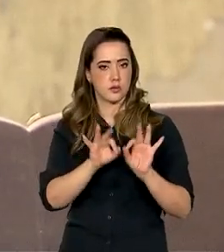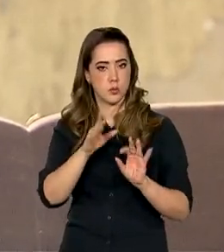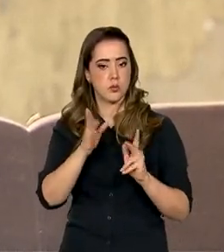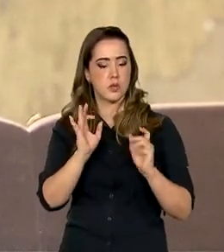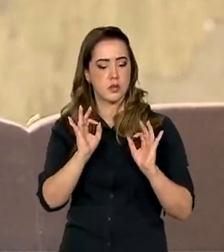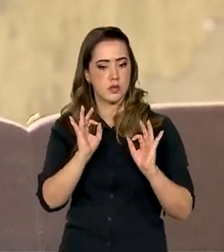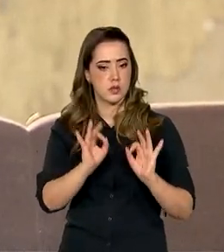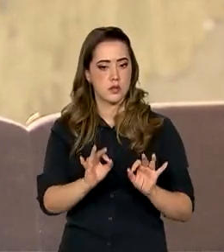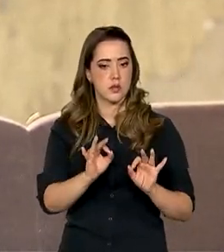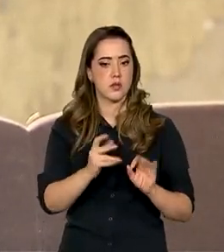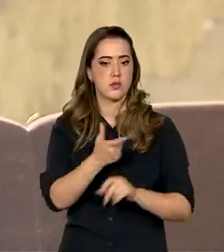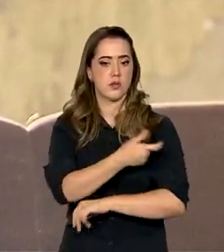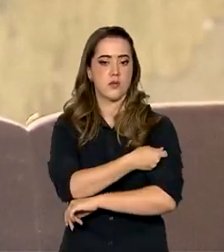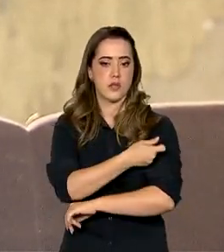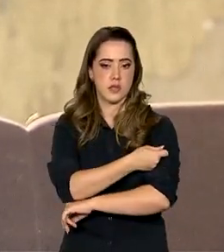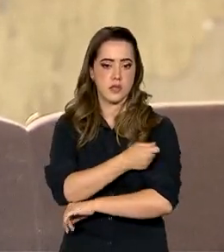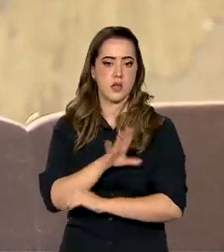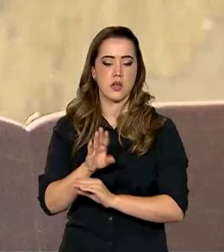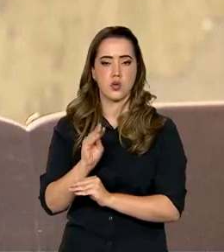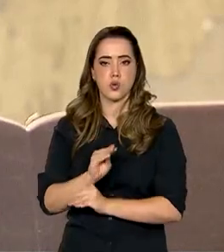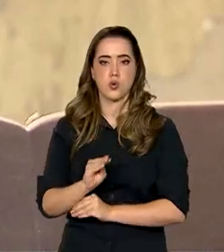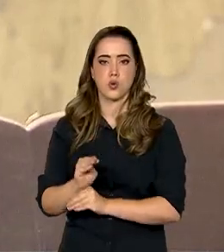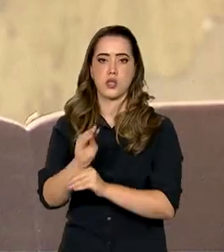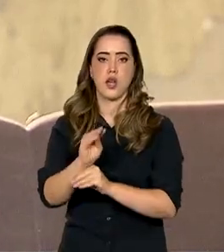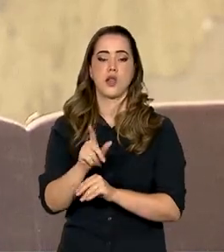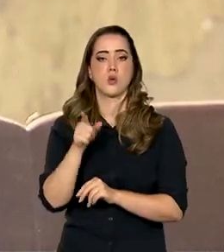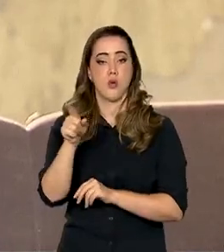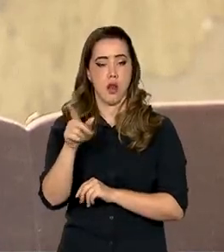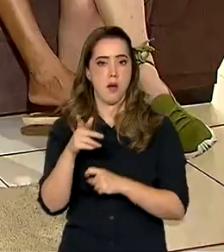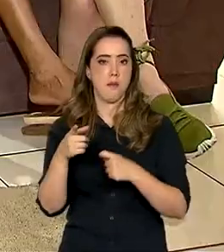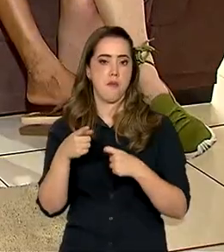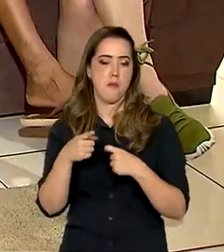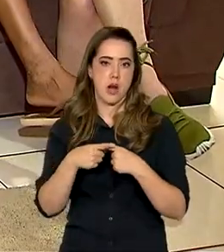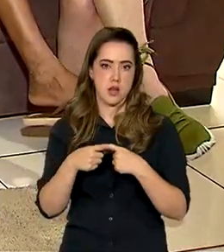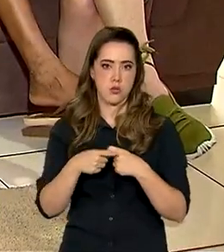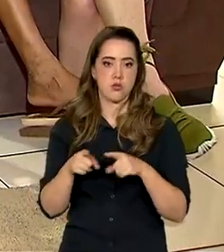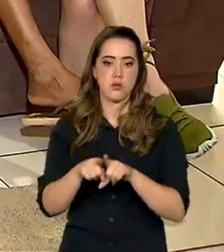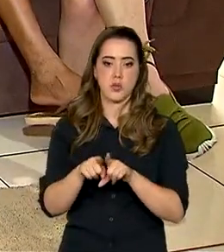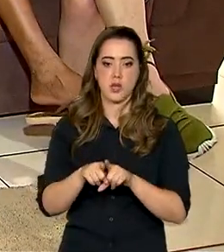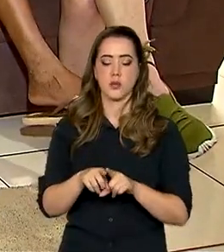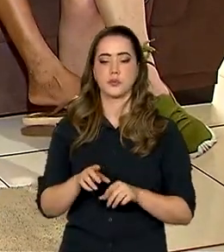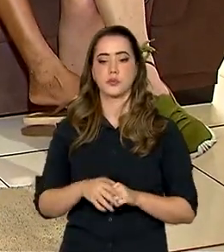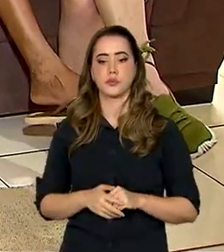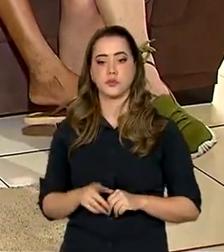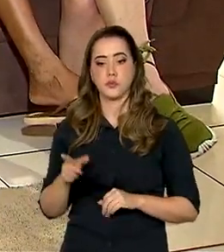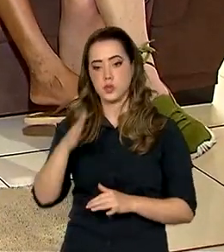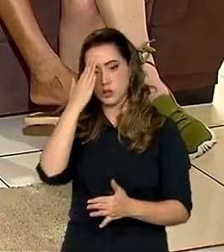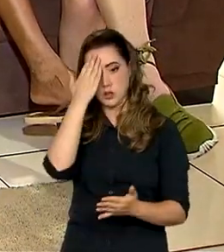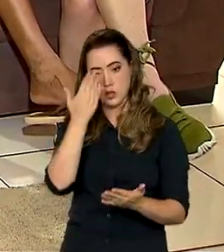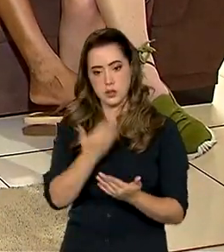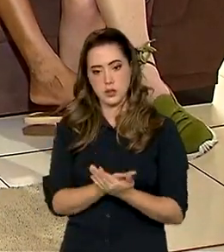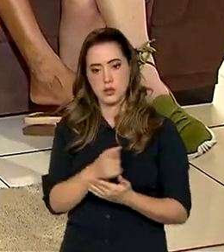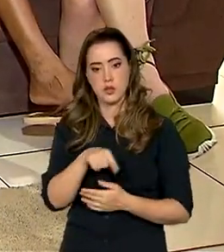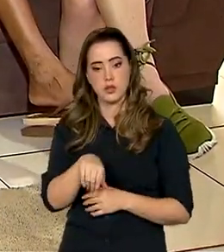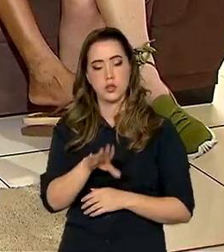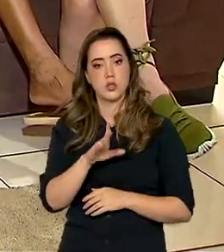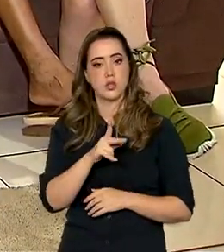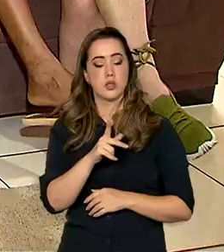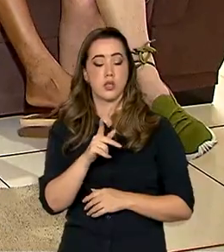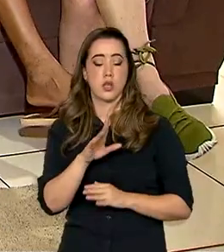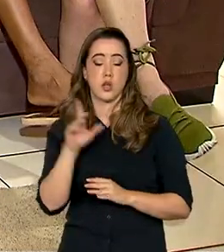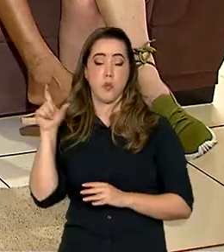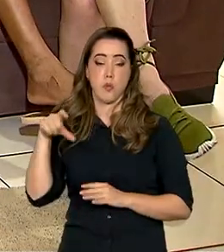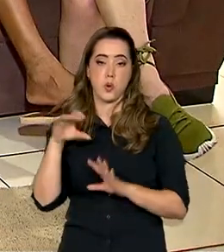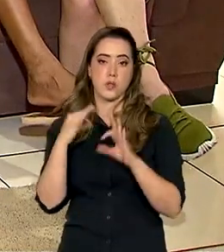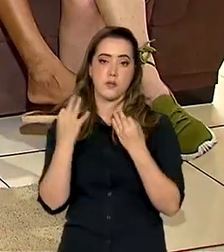de vacina, de acompanhamento no posto e tudo. Como acredita a própria Maria José, o Bolsa Família